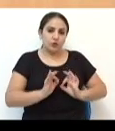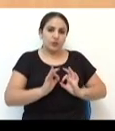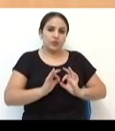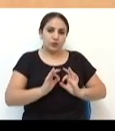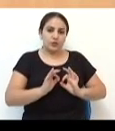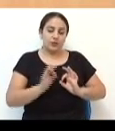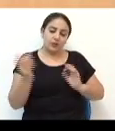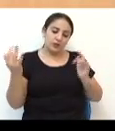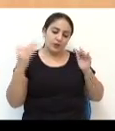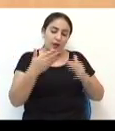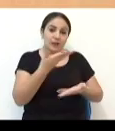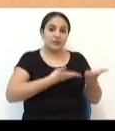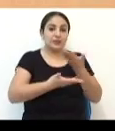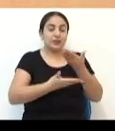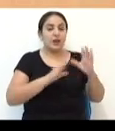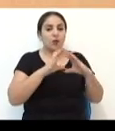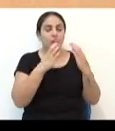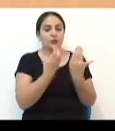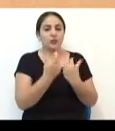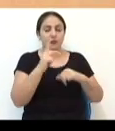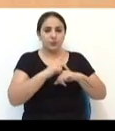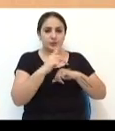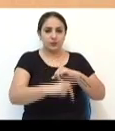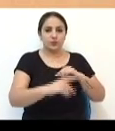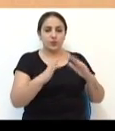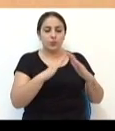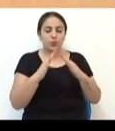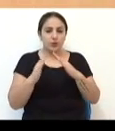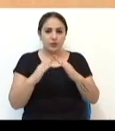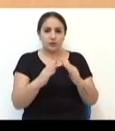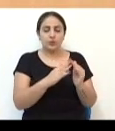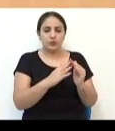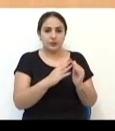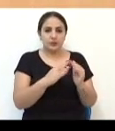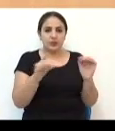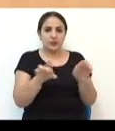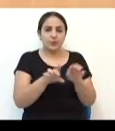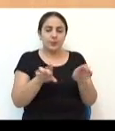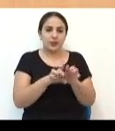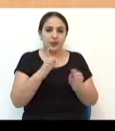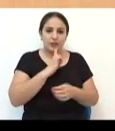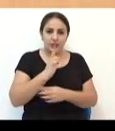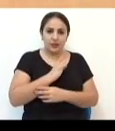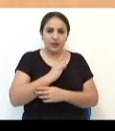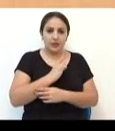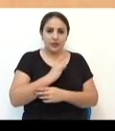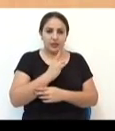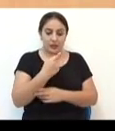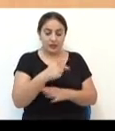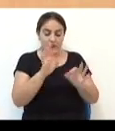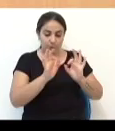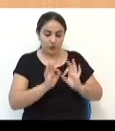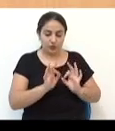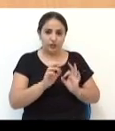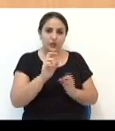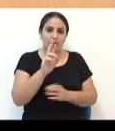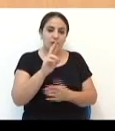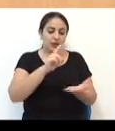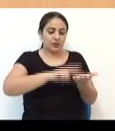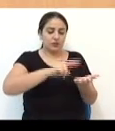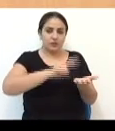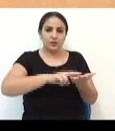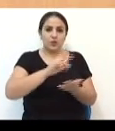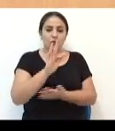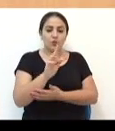que ela vai atingir toda a comunidade de Passo Fundo, os moradores, né, que vem, que esse projeto de regularização fundiária